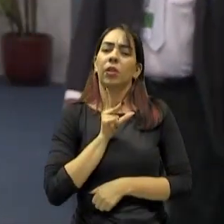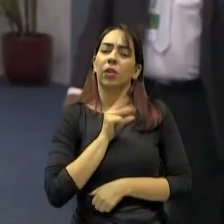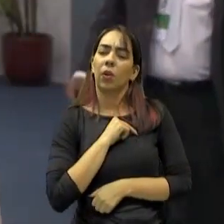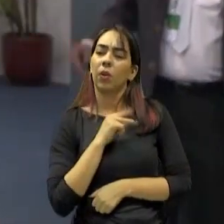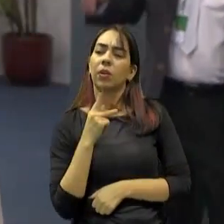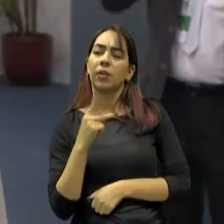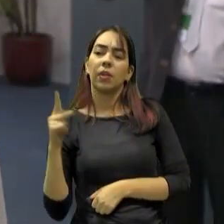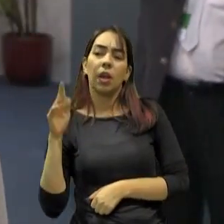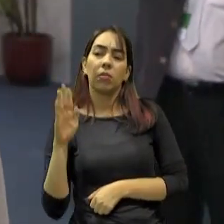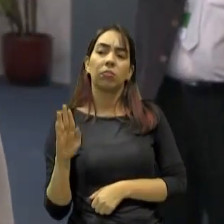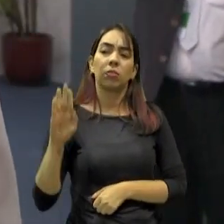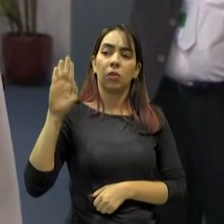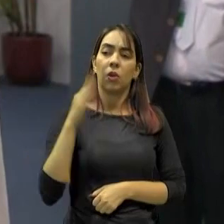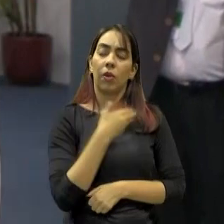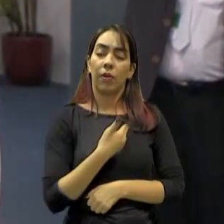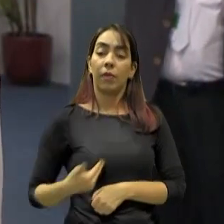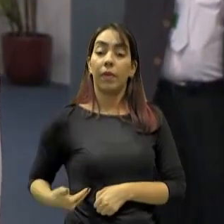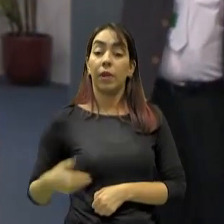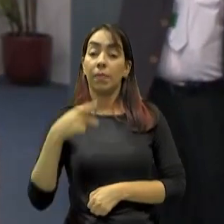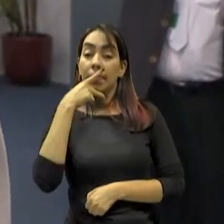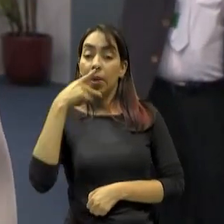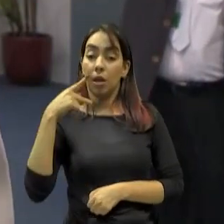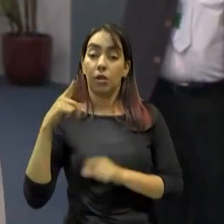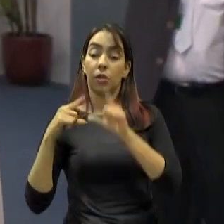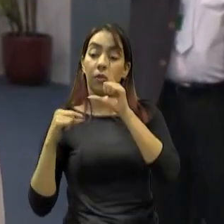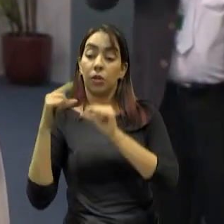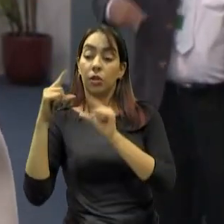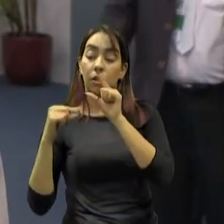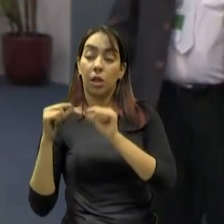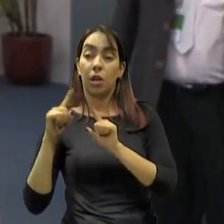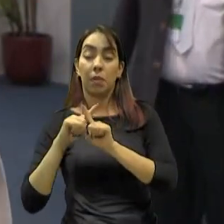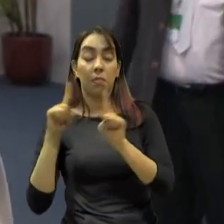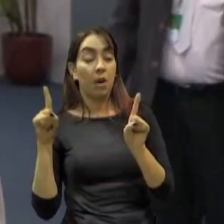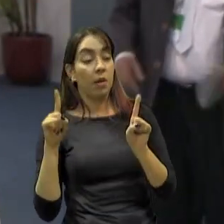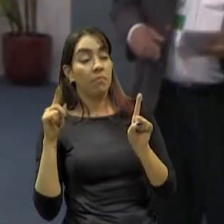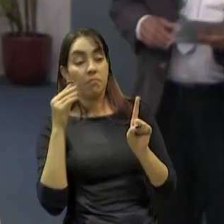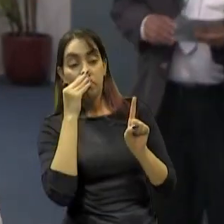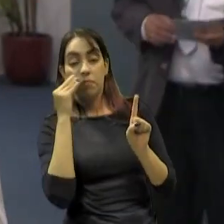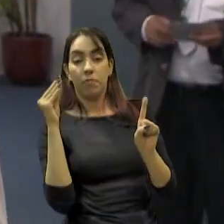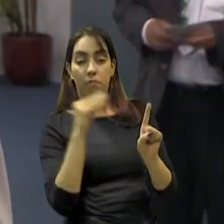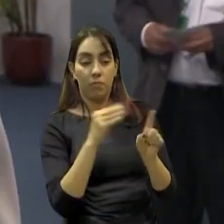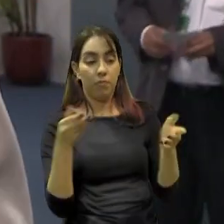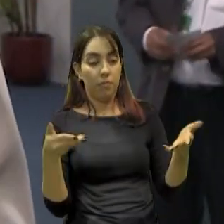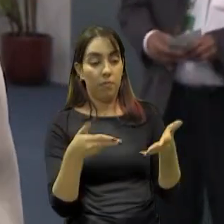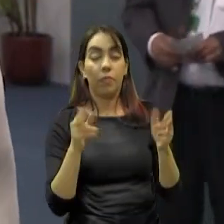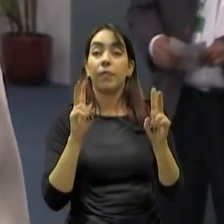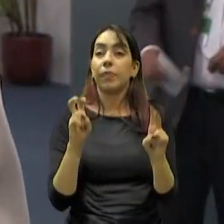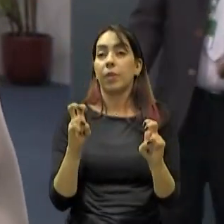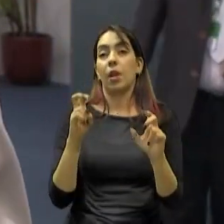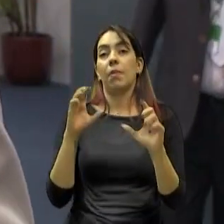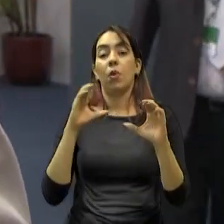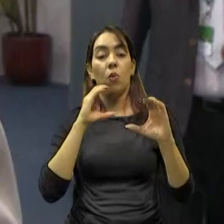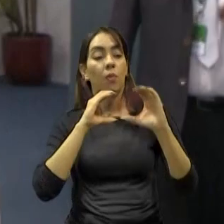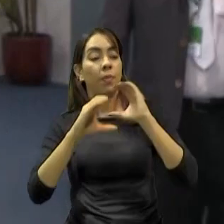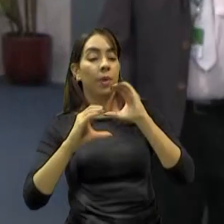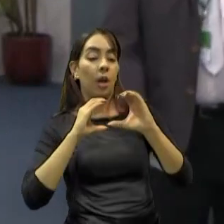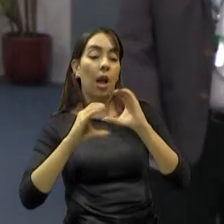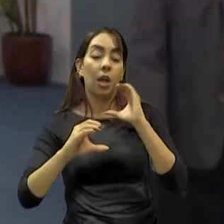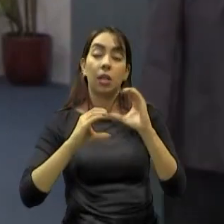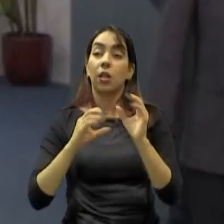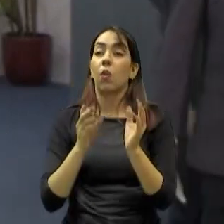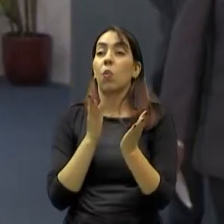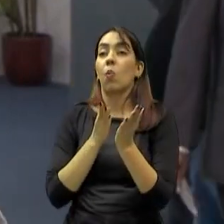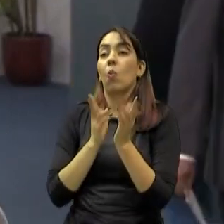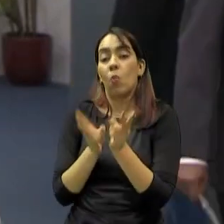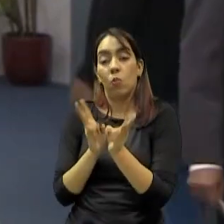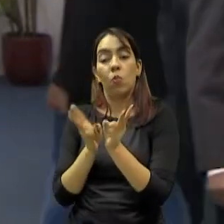dos governos petistas e que não entra como prioridade. Você não vê se tirar de comunicação, num momento como esse, você não vê realmente